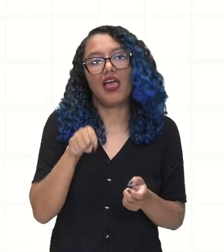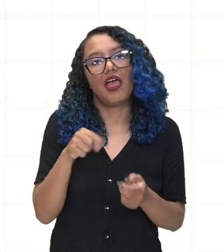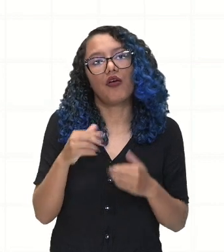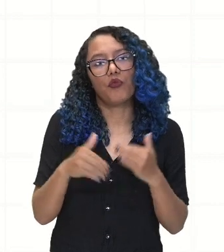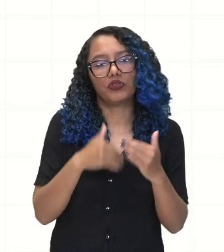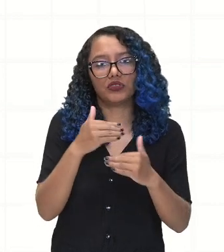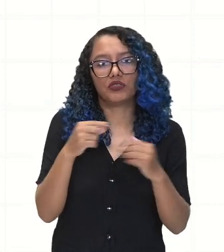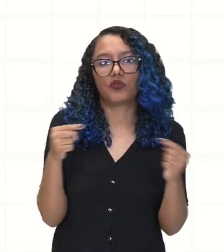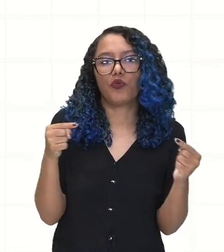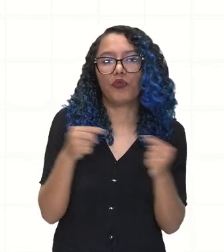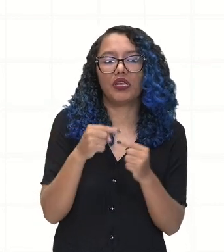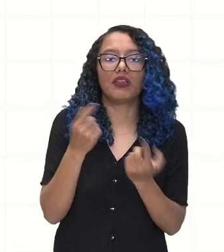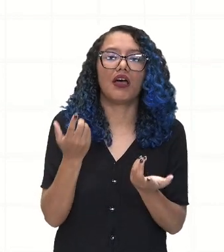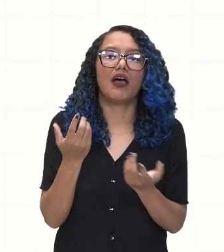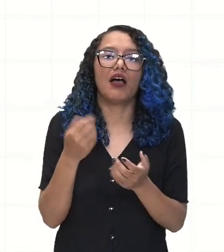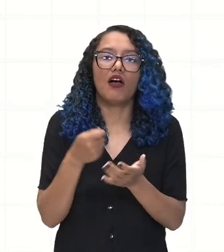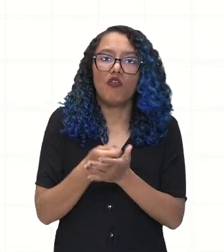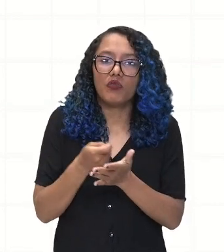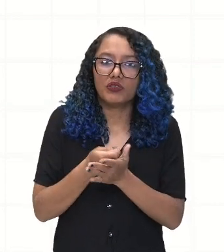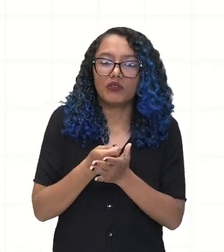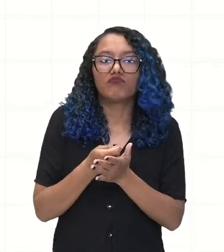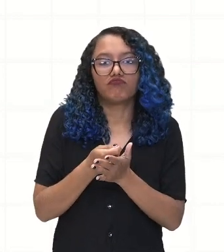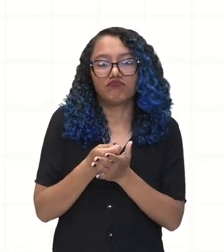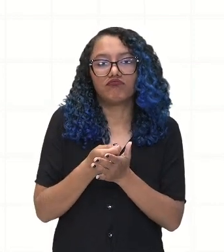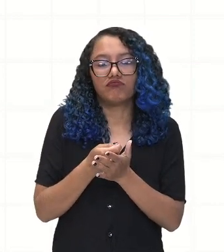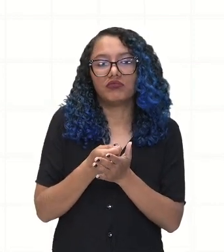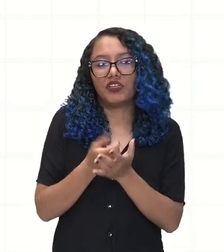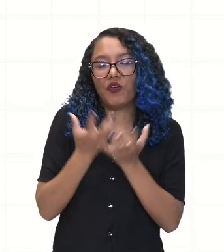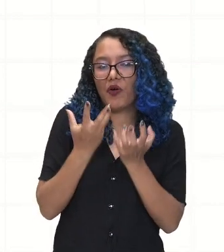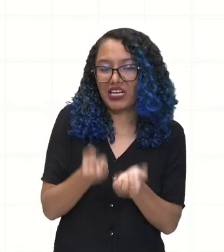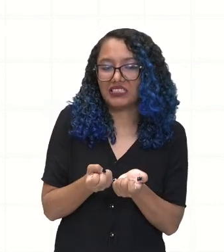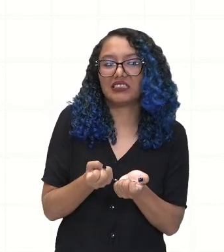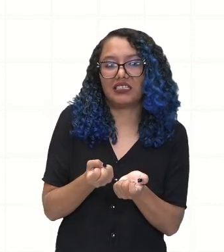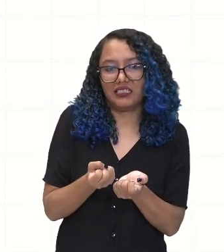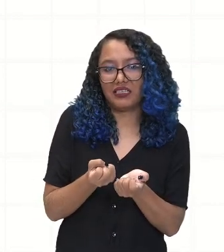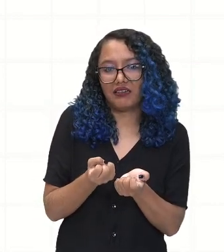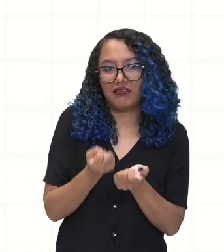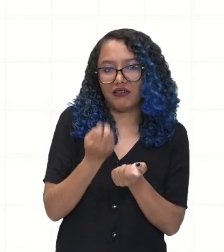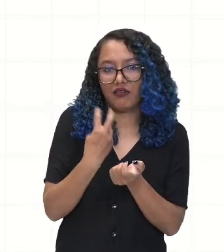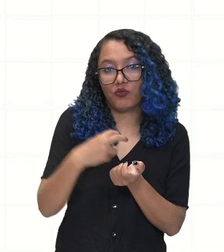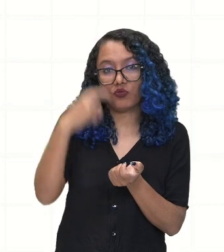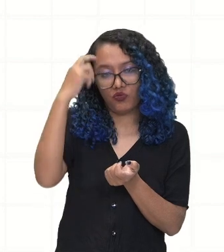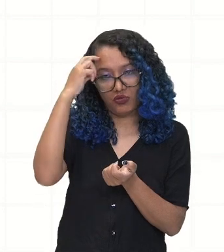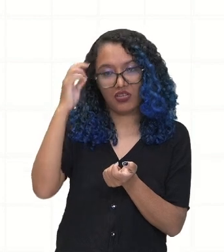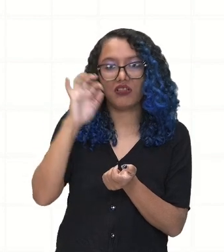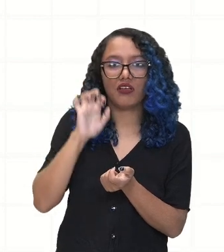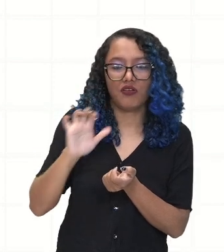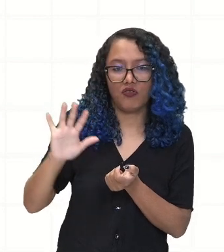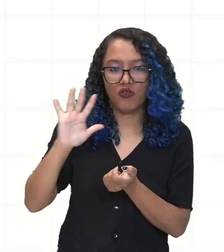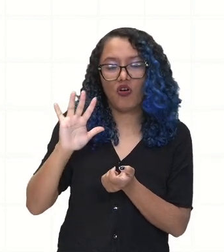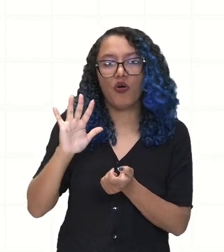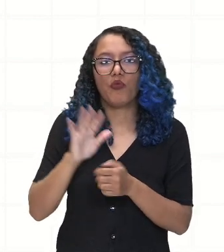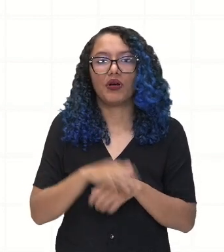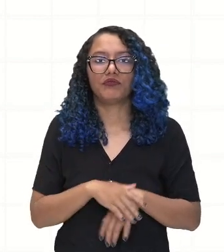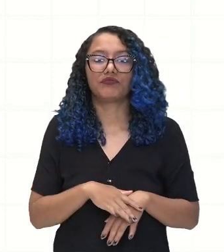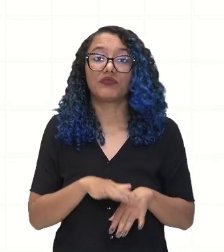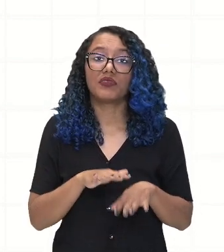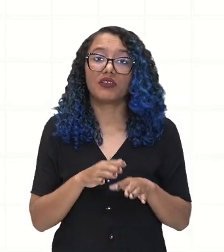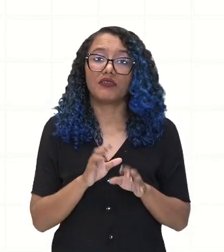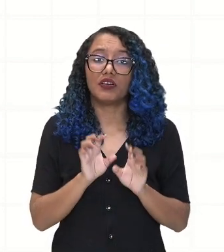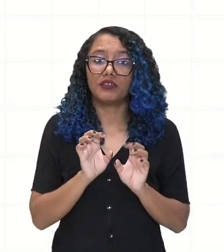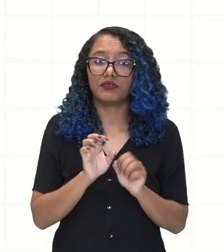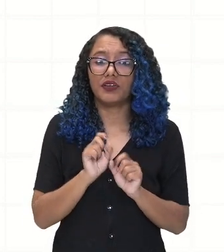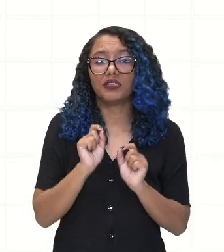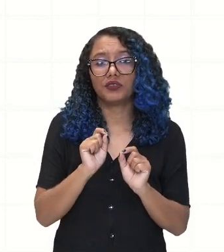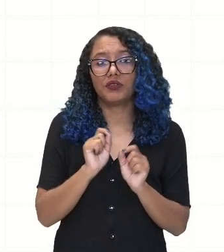eles vão ali absorver a cultura europeia. Mesmo que seja de forma pacífica ou